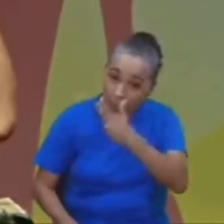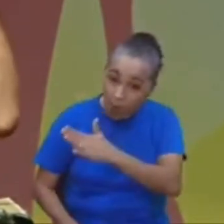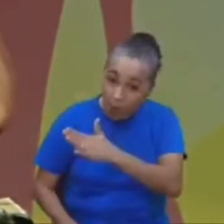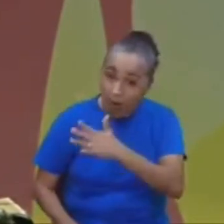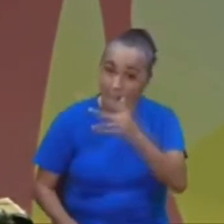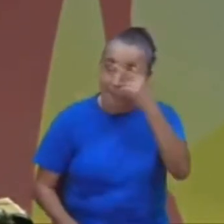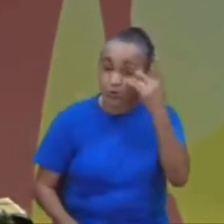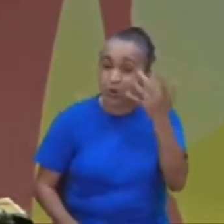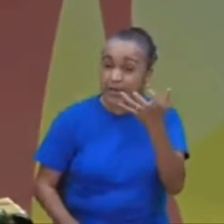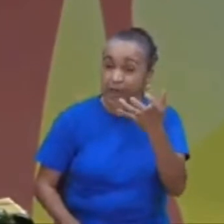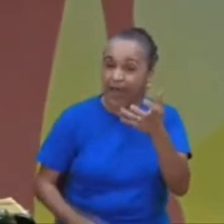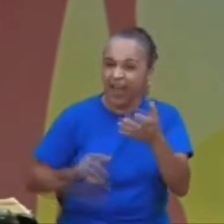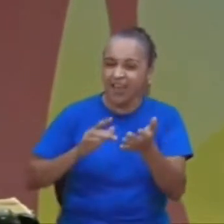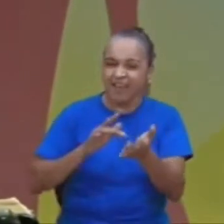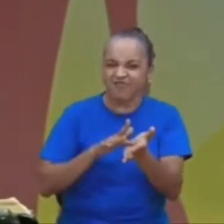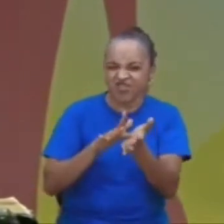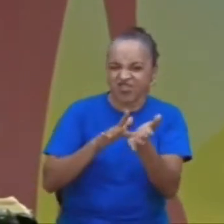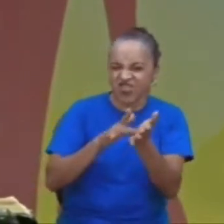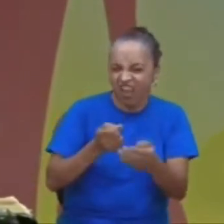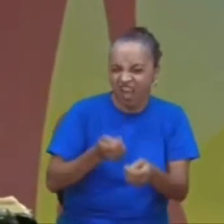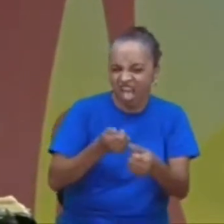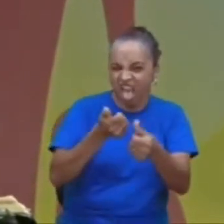ser o mal, fingindo que querem ser o bem,